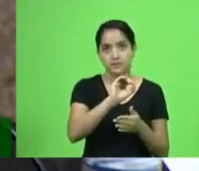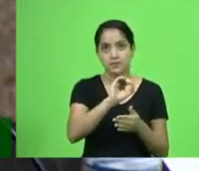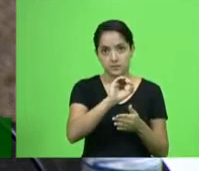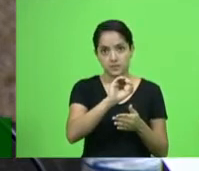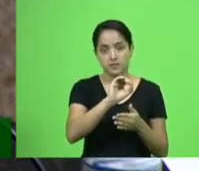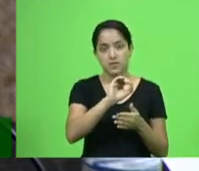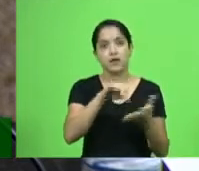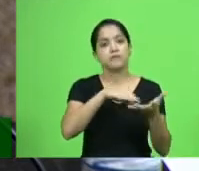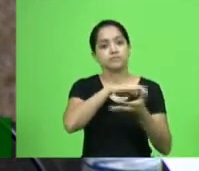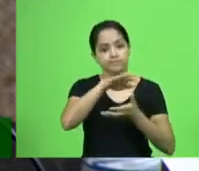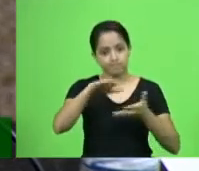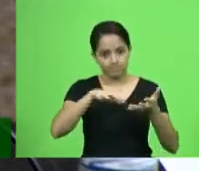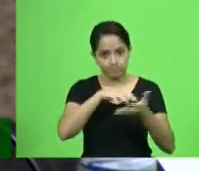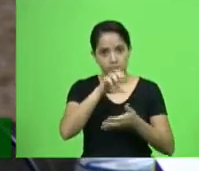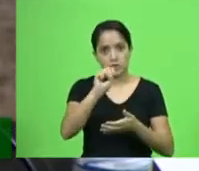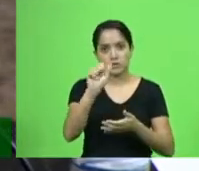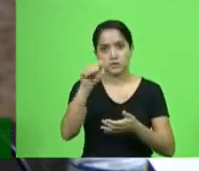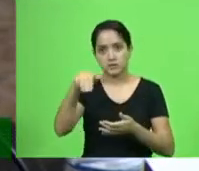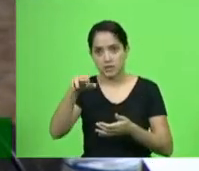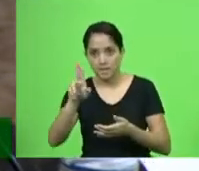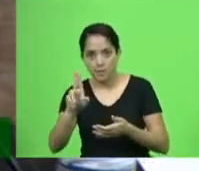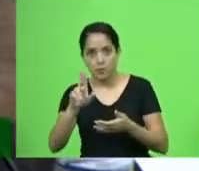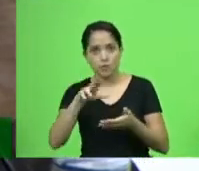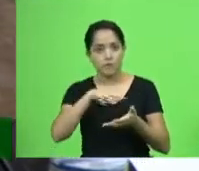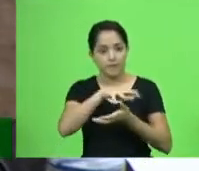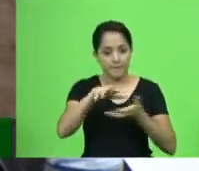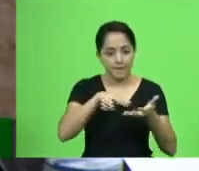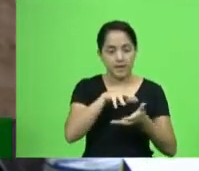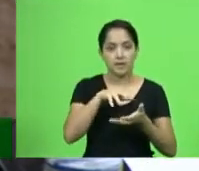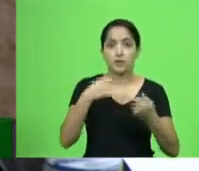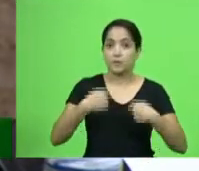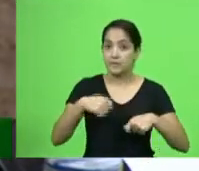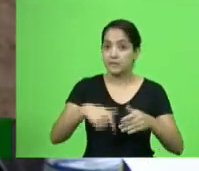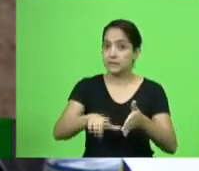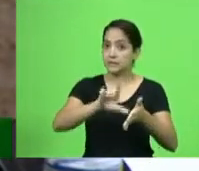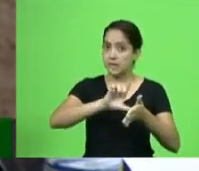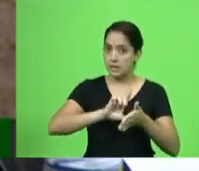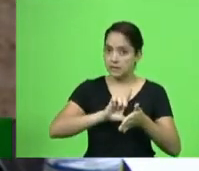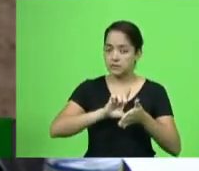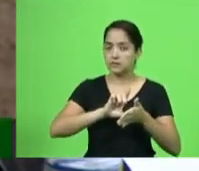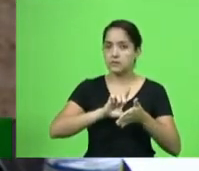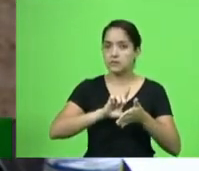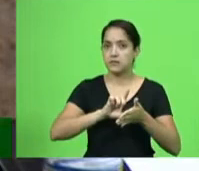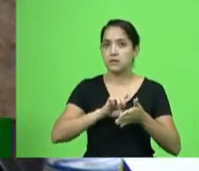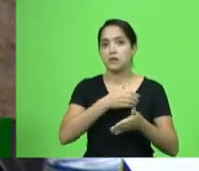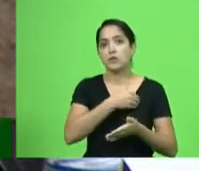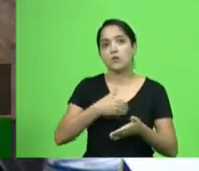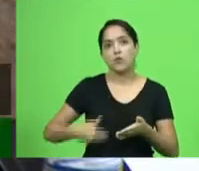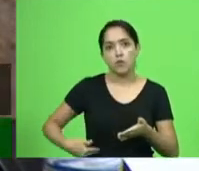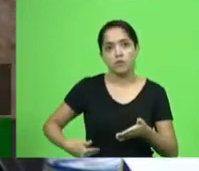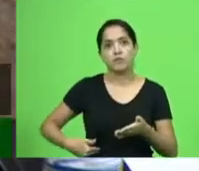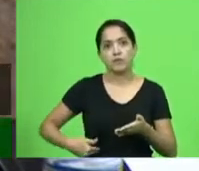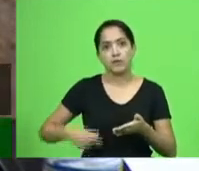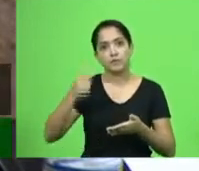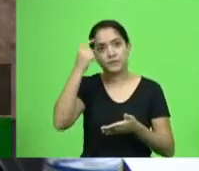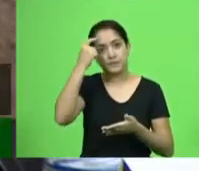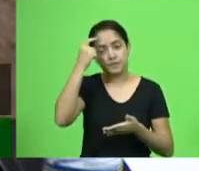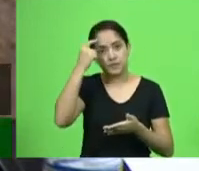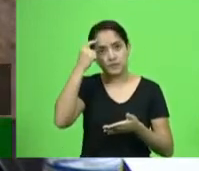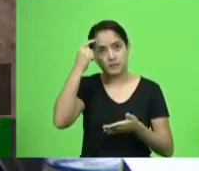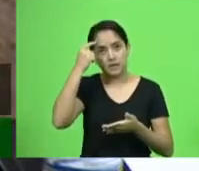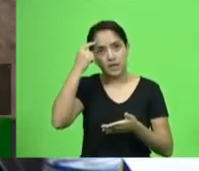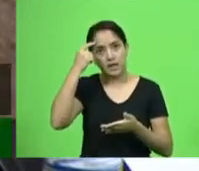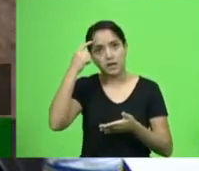A SAMU vai parar. É dia 22. Então, gente pensa que o governo tem que ter um mínimo de bom senso e mande o